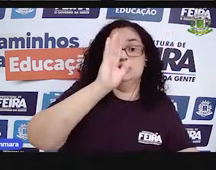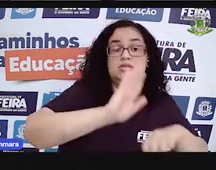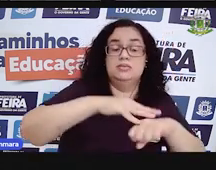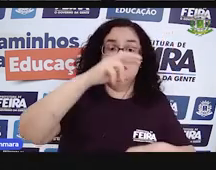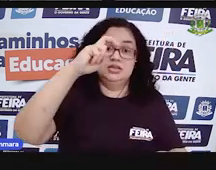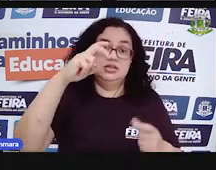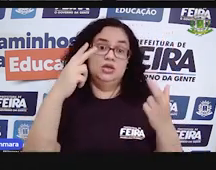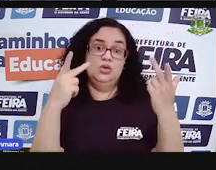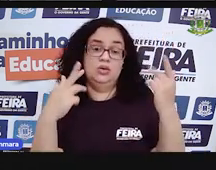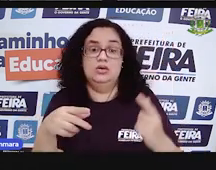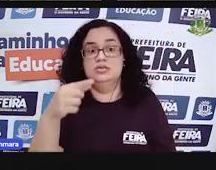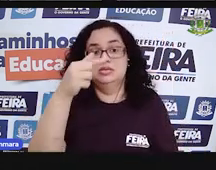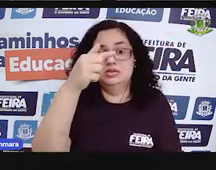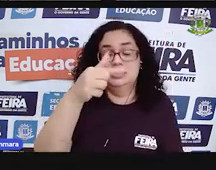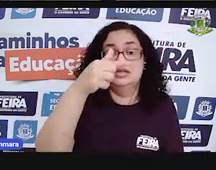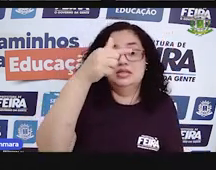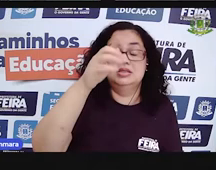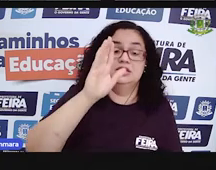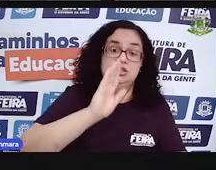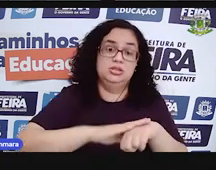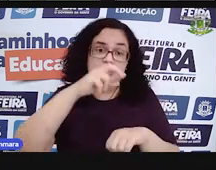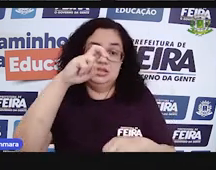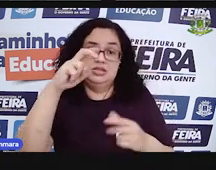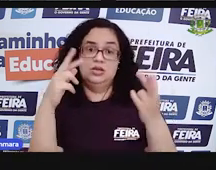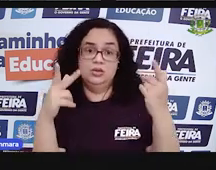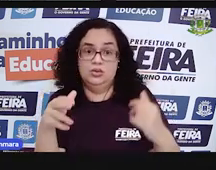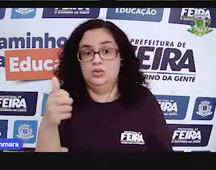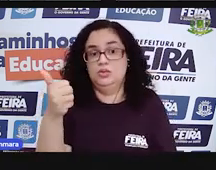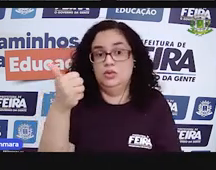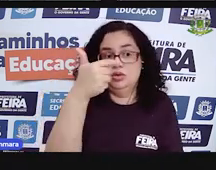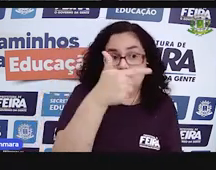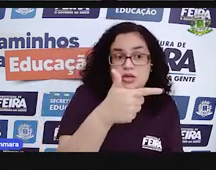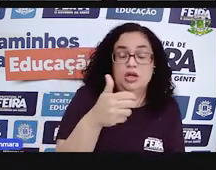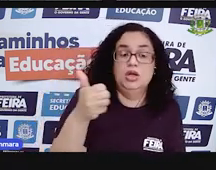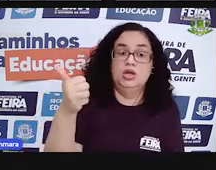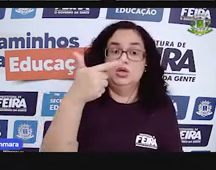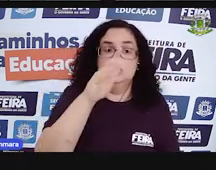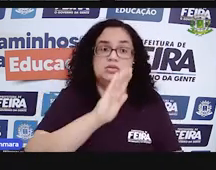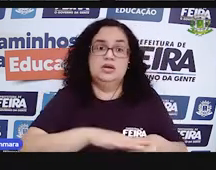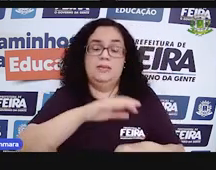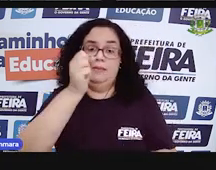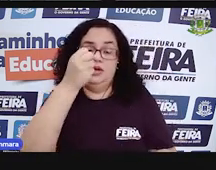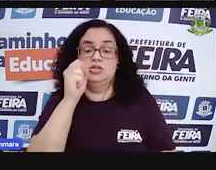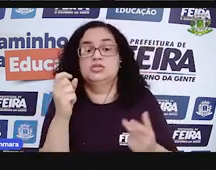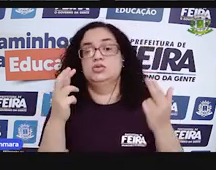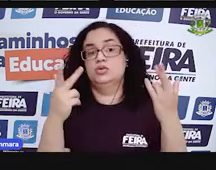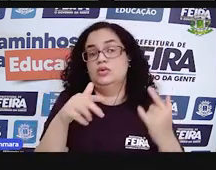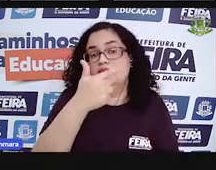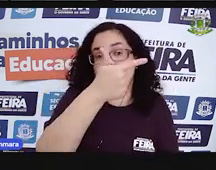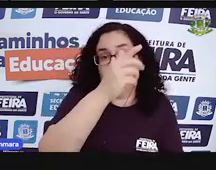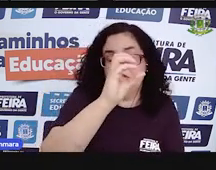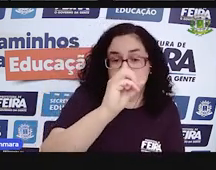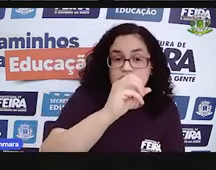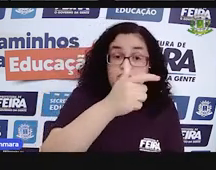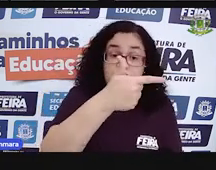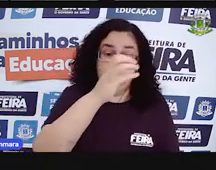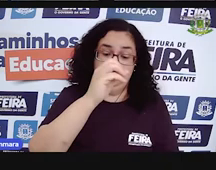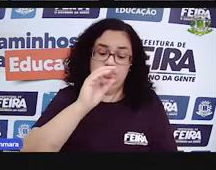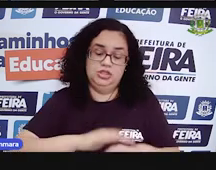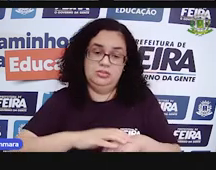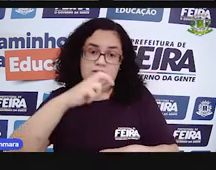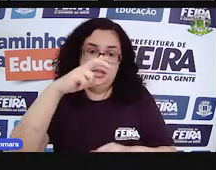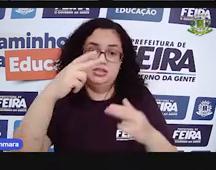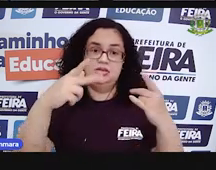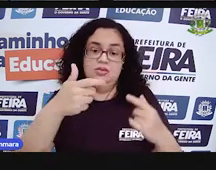cinco, sete. Sete mais cinco, doze. Doze mais oito, vinte. Vinte mais cinco, vinte e cinco. Vai ficar o cinco aqui